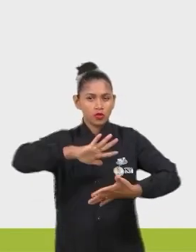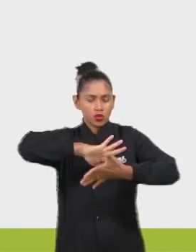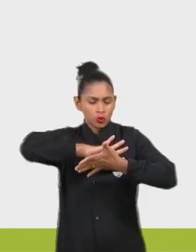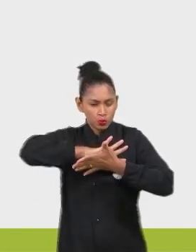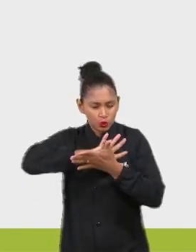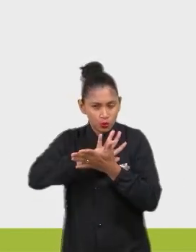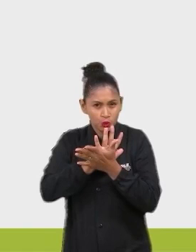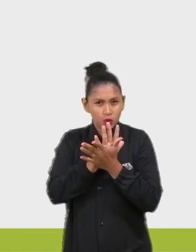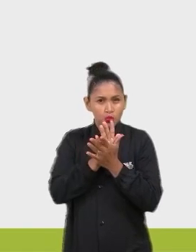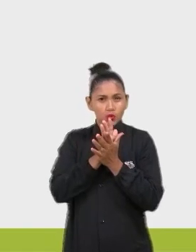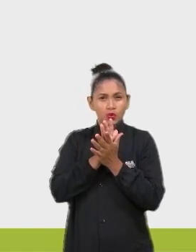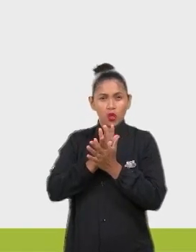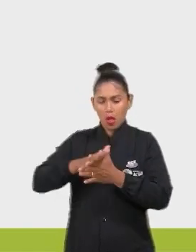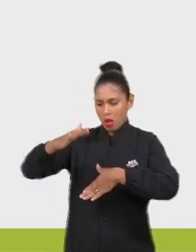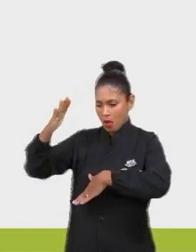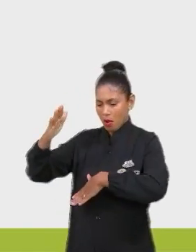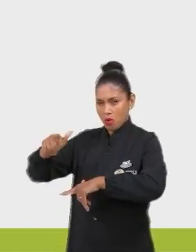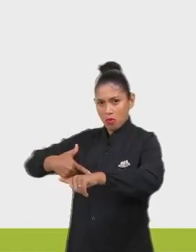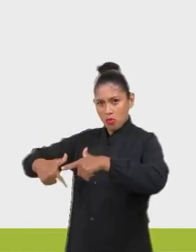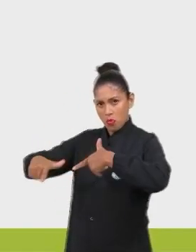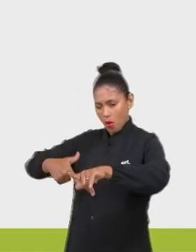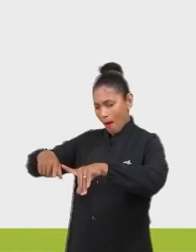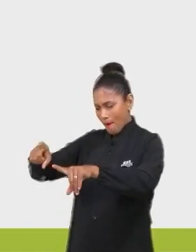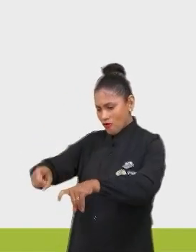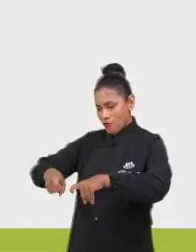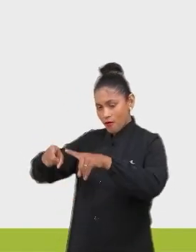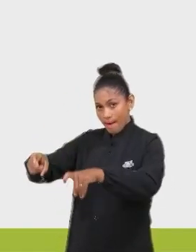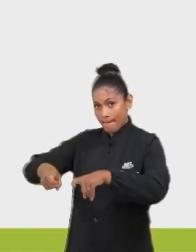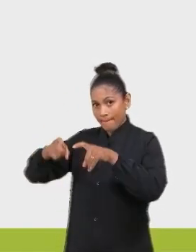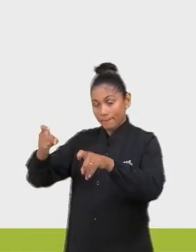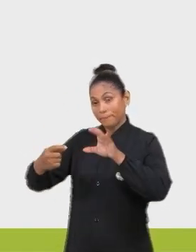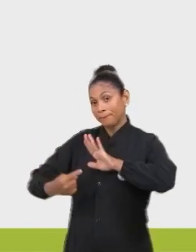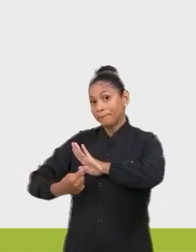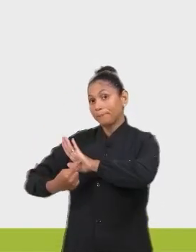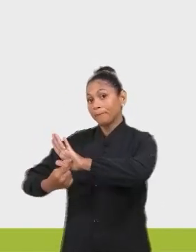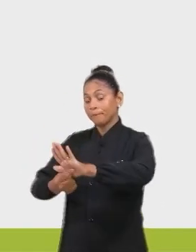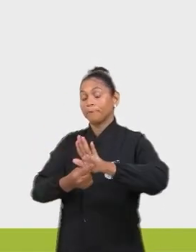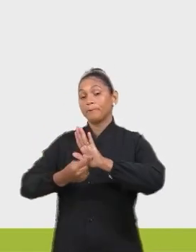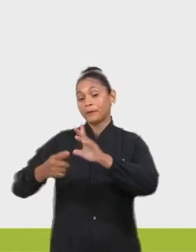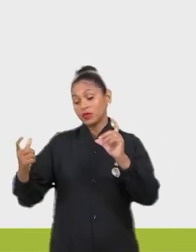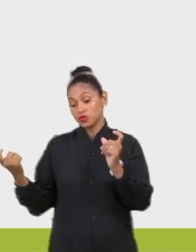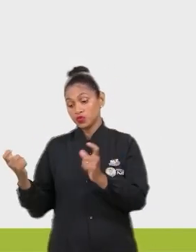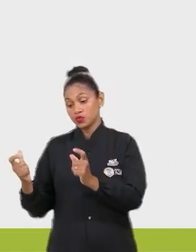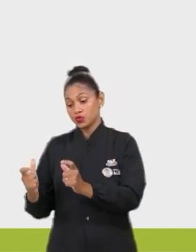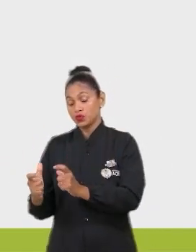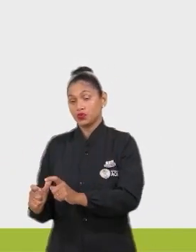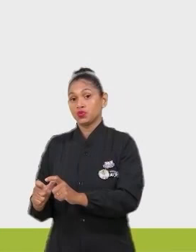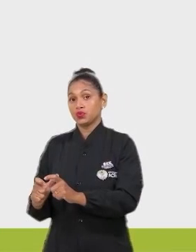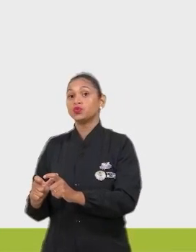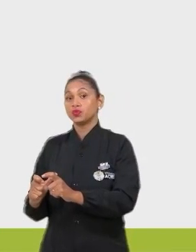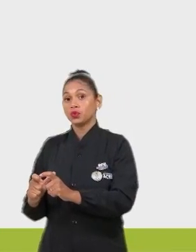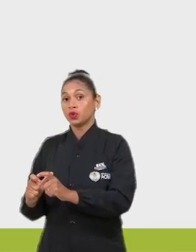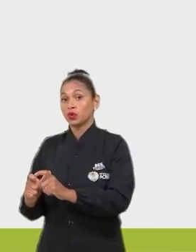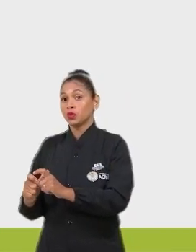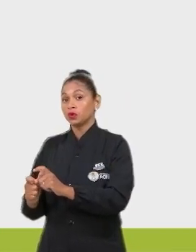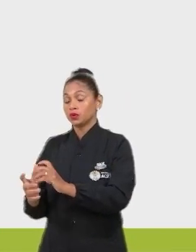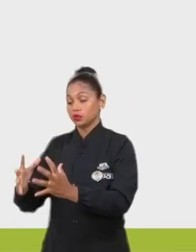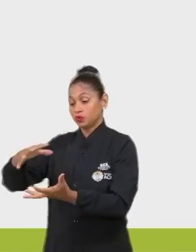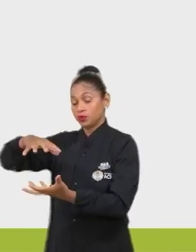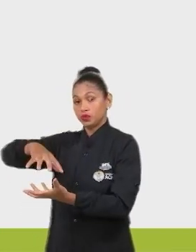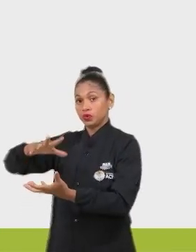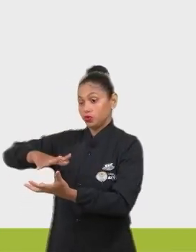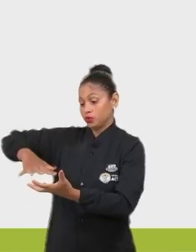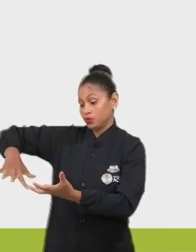atividade agrícola apresentam, geralmente, diminuição da biodiversidade, ou da sua diversidade,